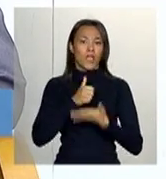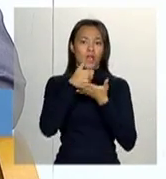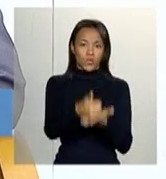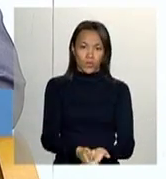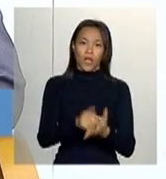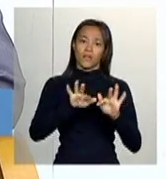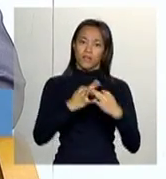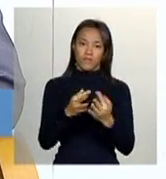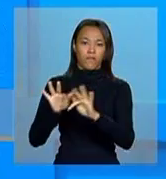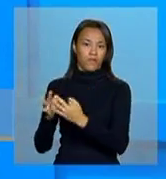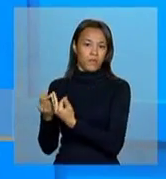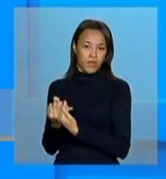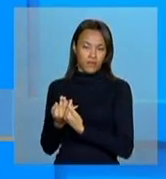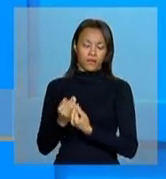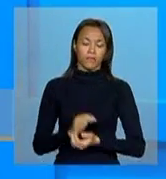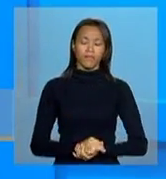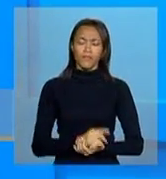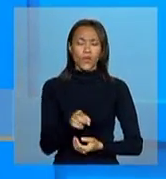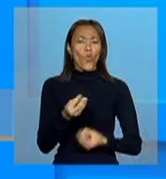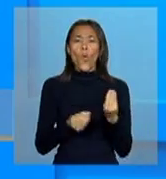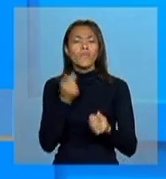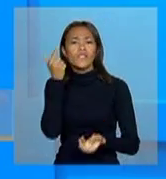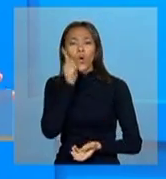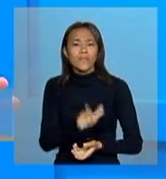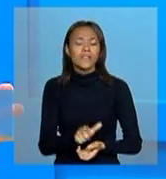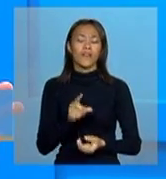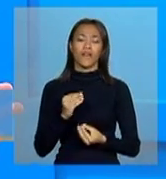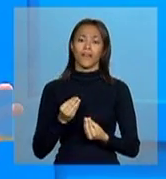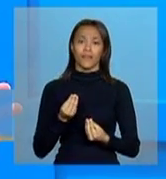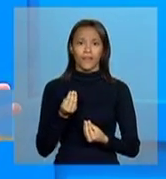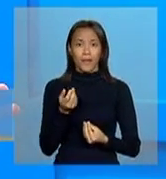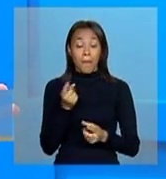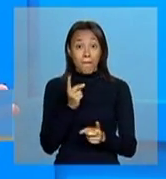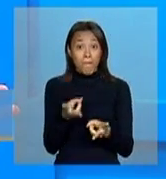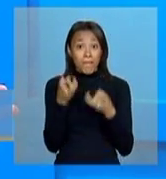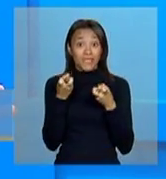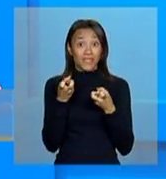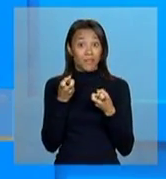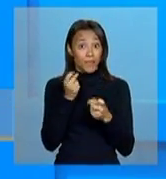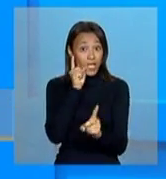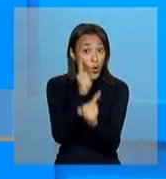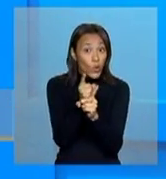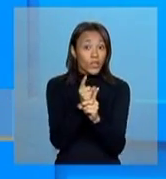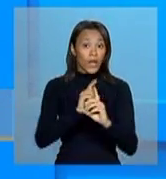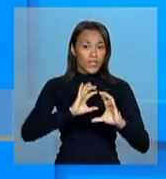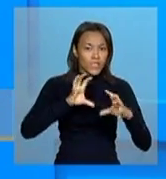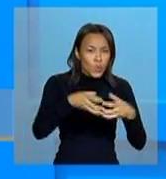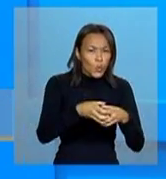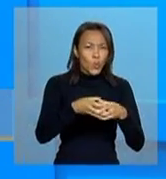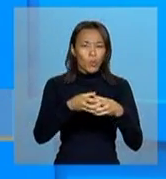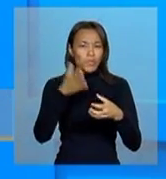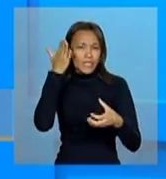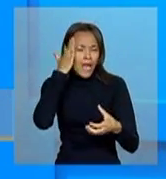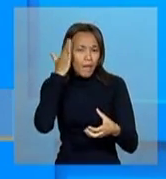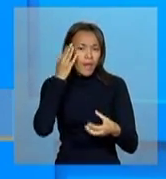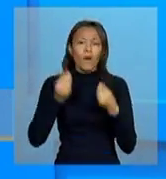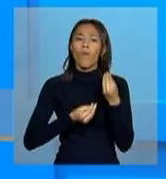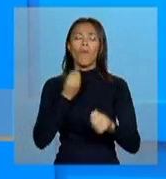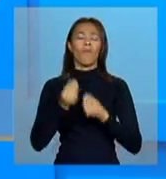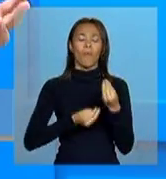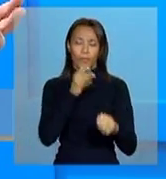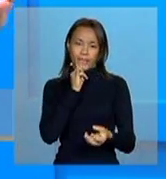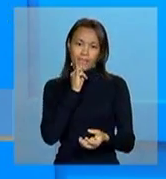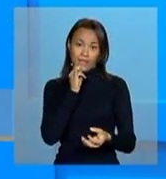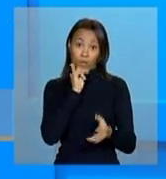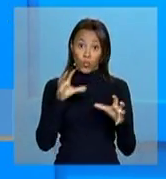dessas famílias. Mas, Cláudia, como é que você consegue, por exemplo, dar visibilidade a esse grupo, descobrir, identificar, por exemplo, um grupo